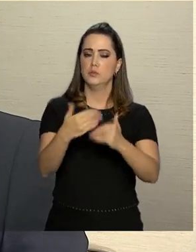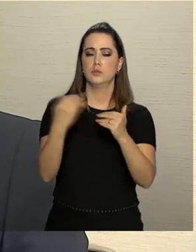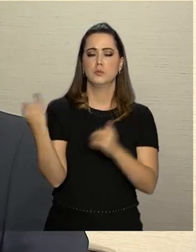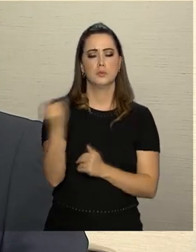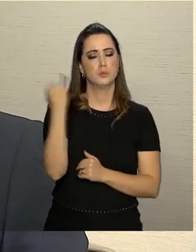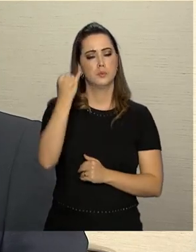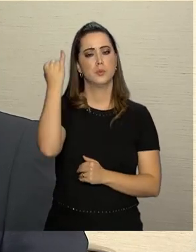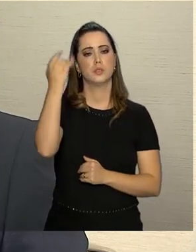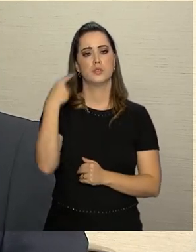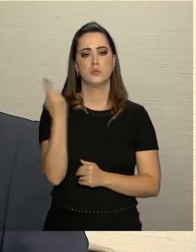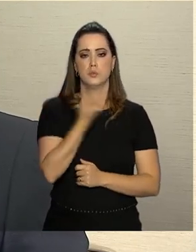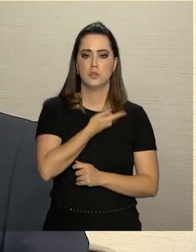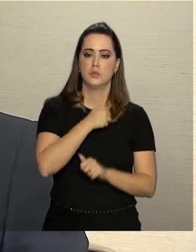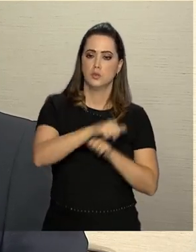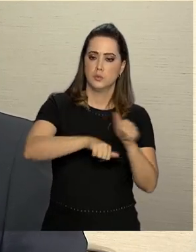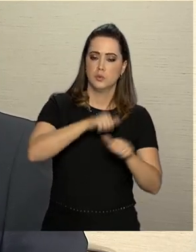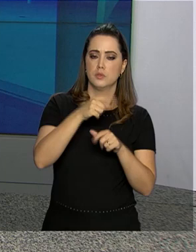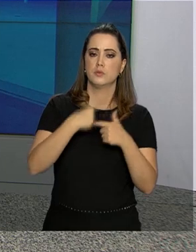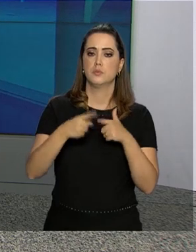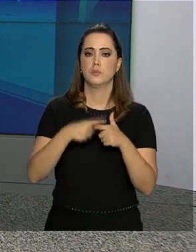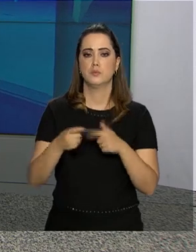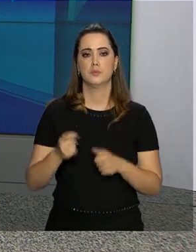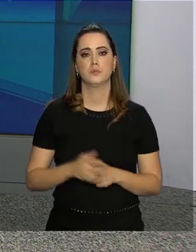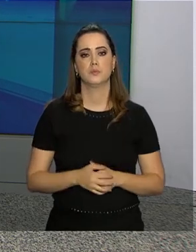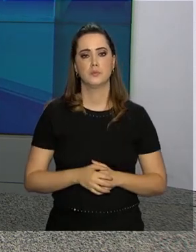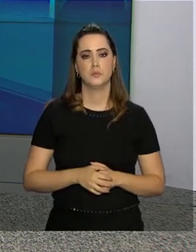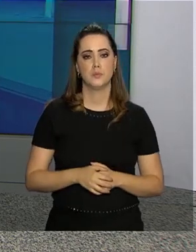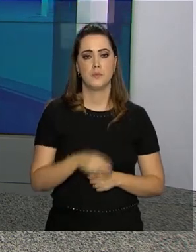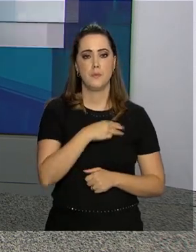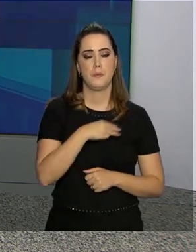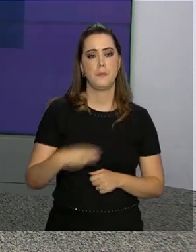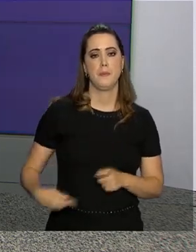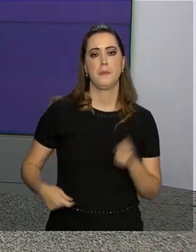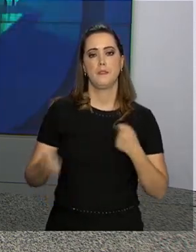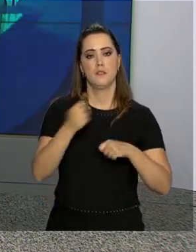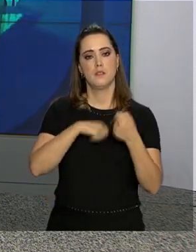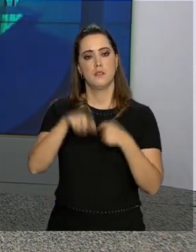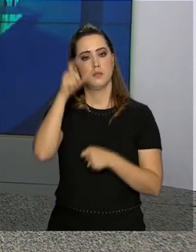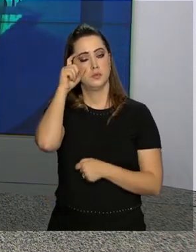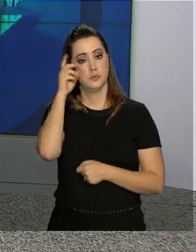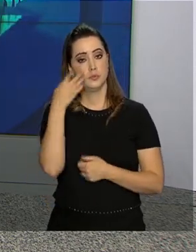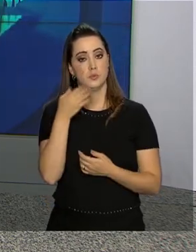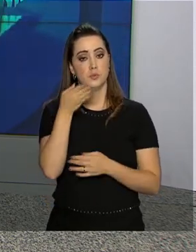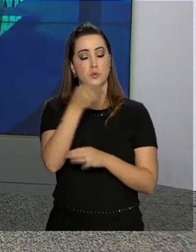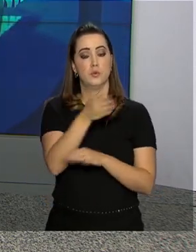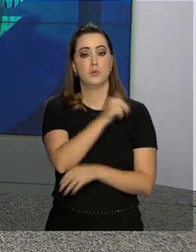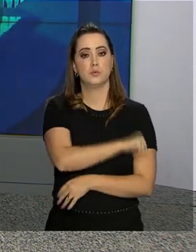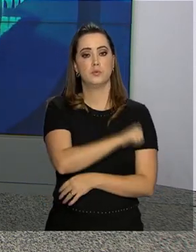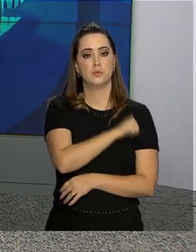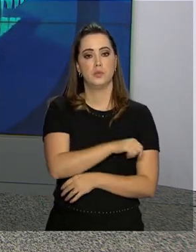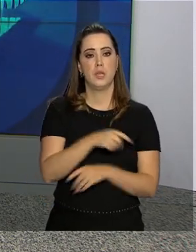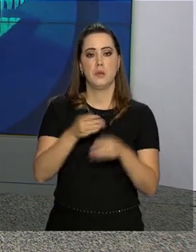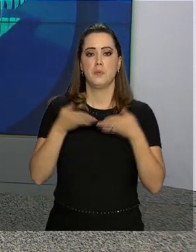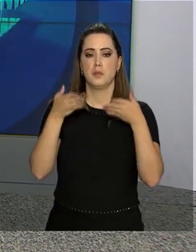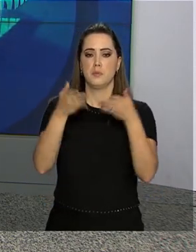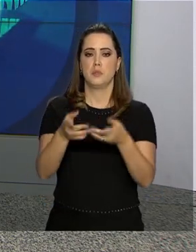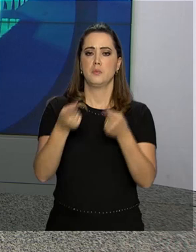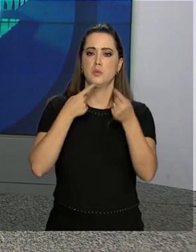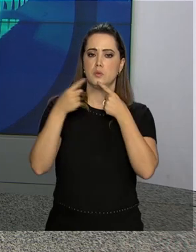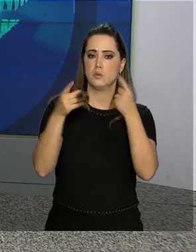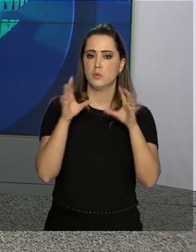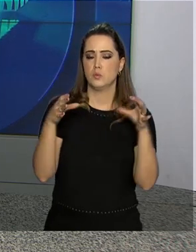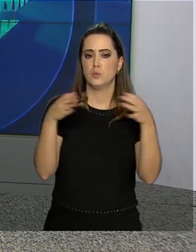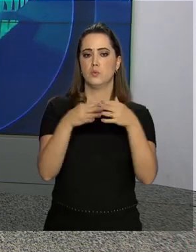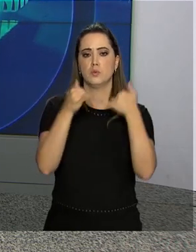gigantescos para a gente contornar esses problemas. O ministro da Economia, Paulo Guedes, foi ao Rio de Janeiro para participar de um